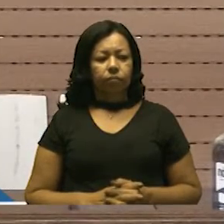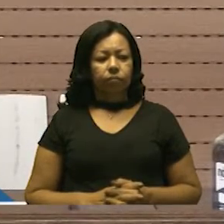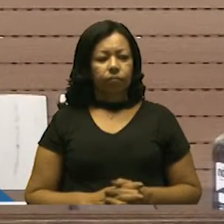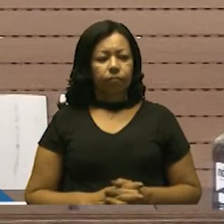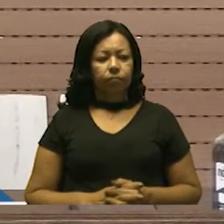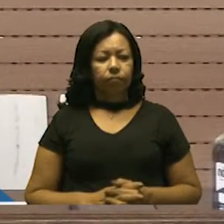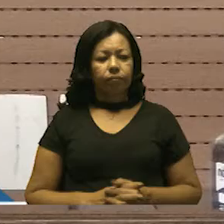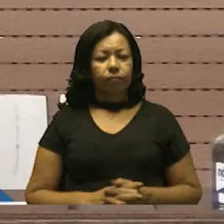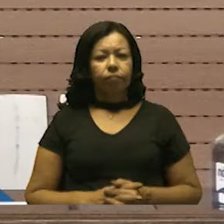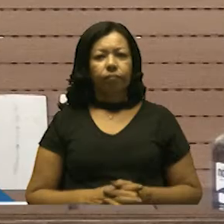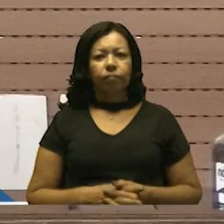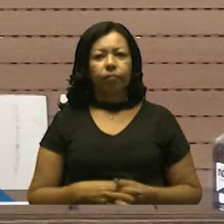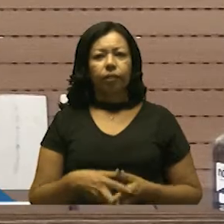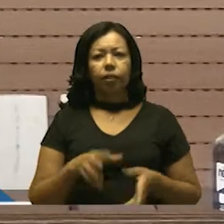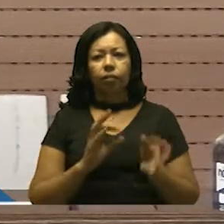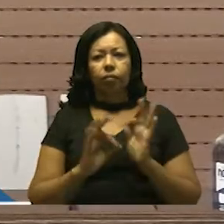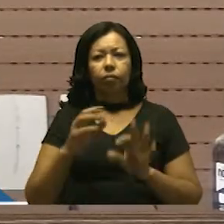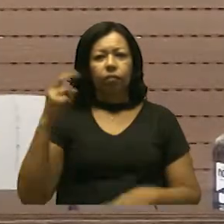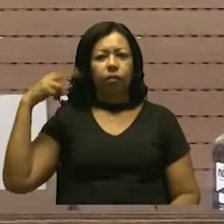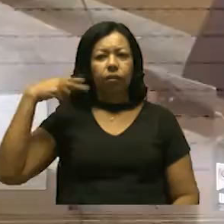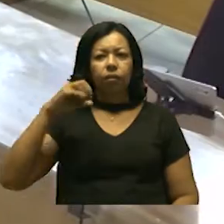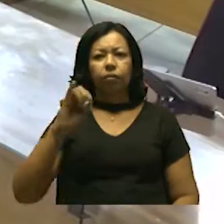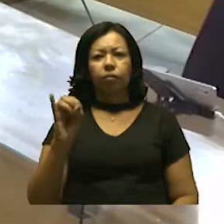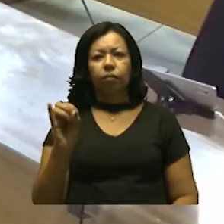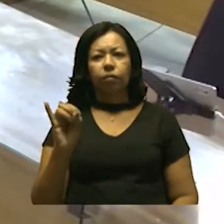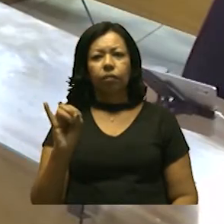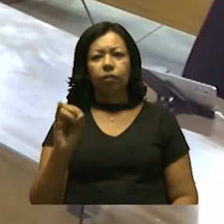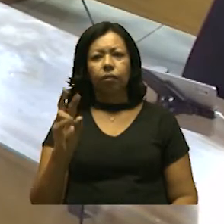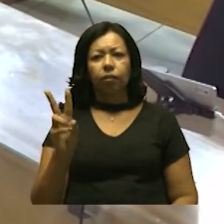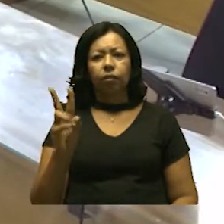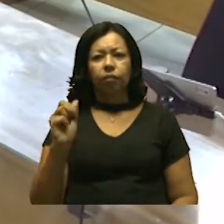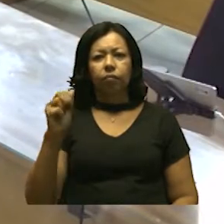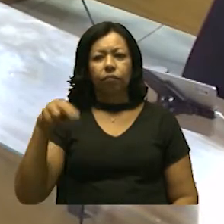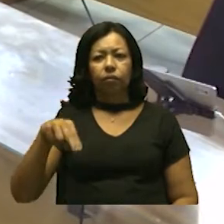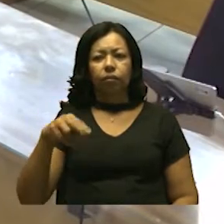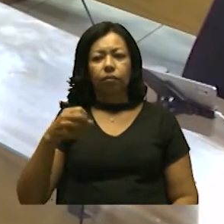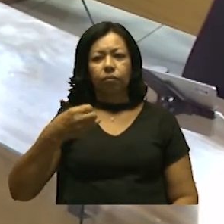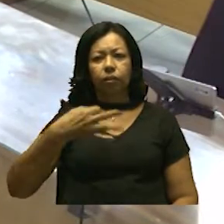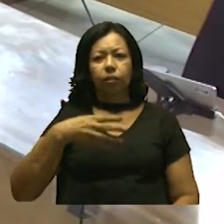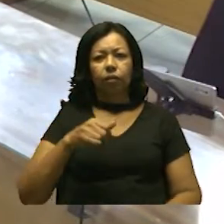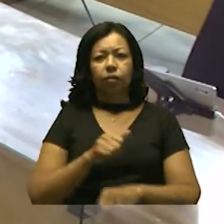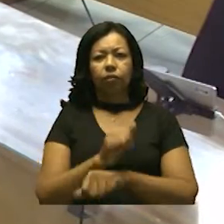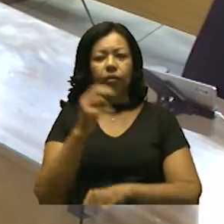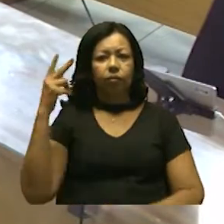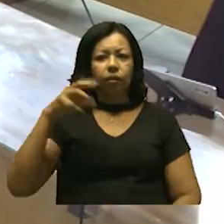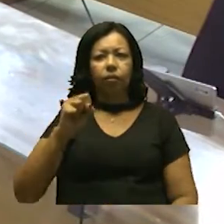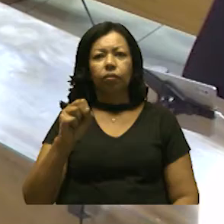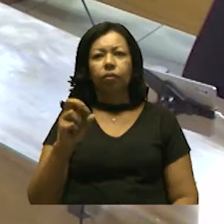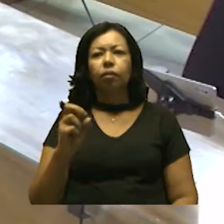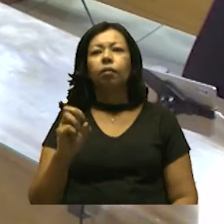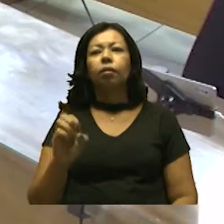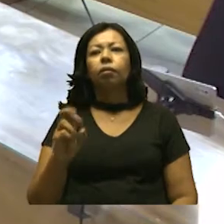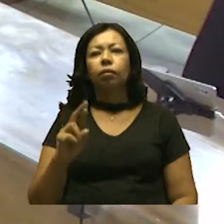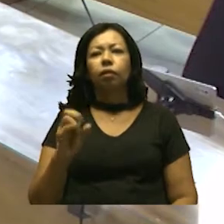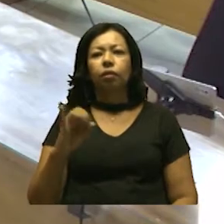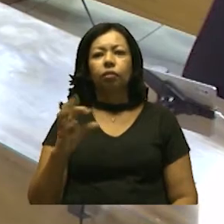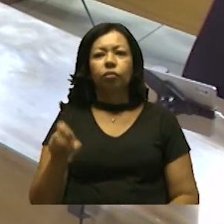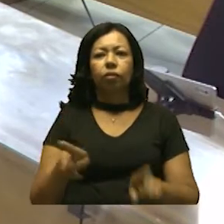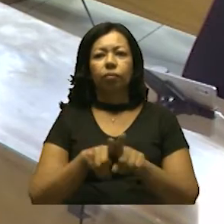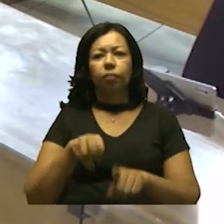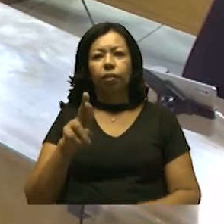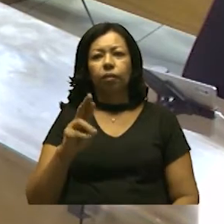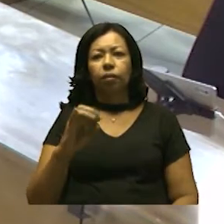Questão de ordem, senhor presidente. Questão de ordem, vereador Ivan Delbrando. Justificar a ausência do vereador Sérgio e do vereador Ricardo de